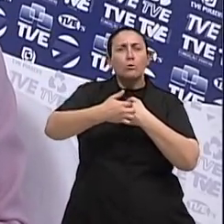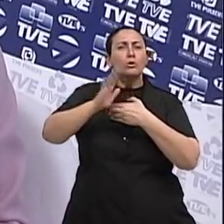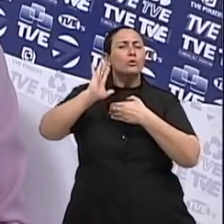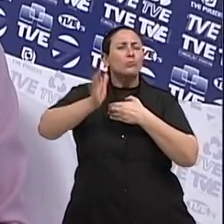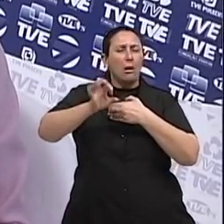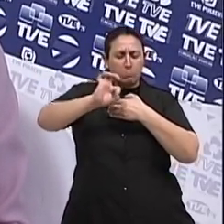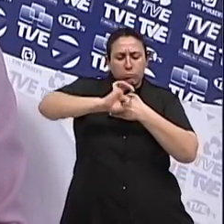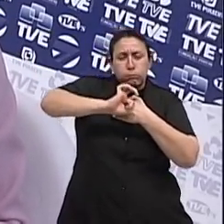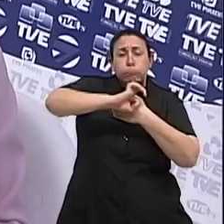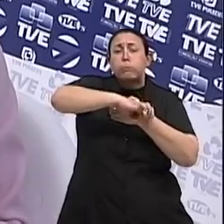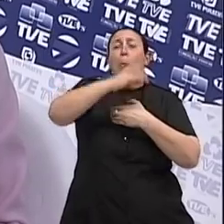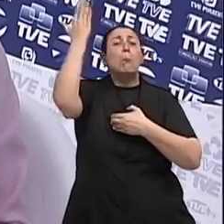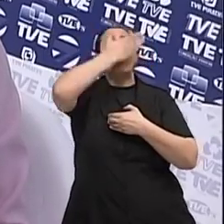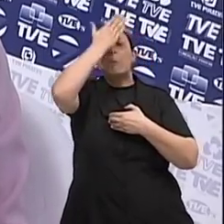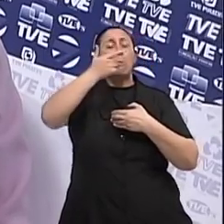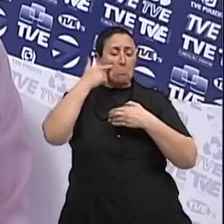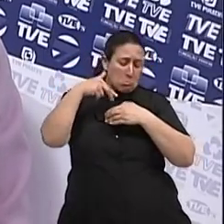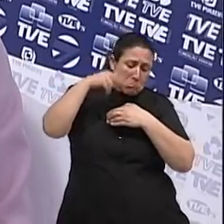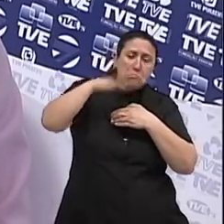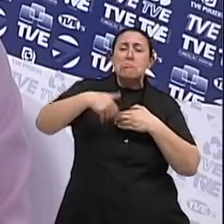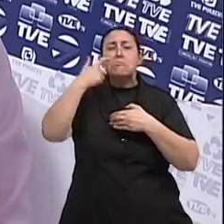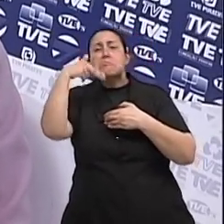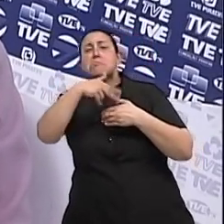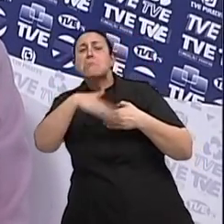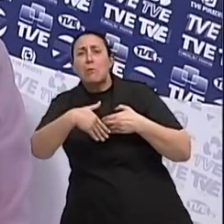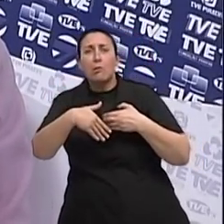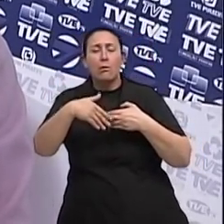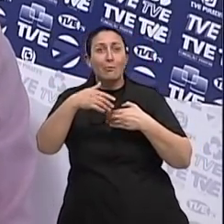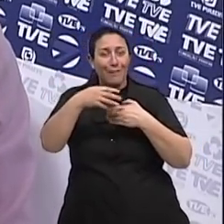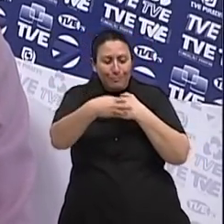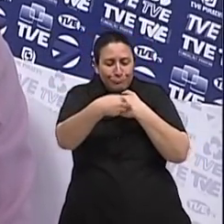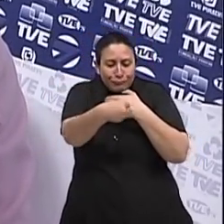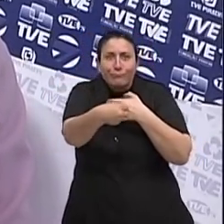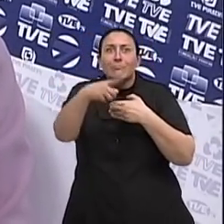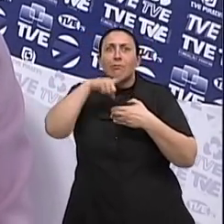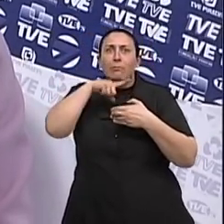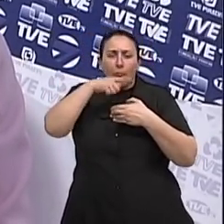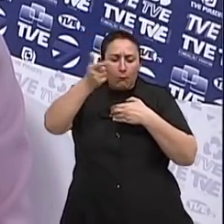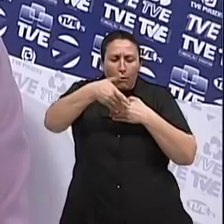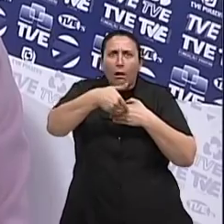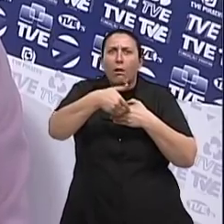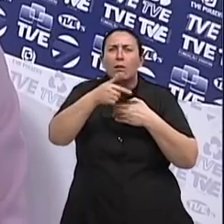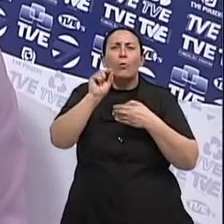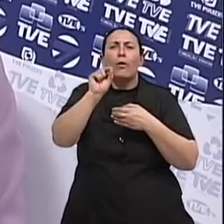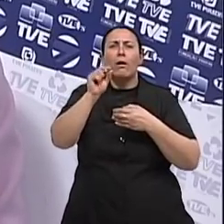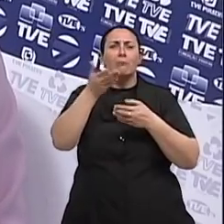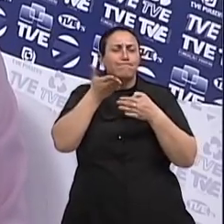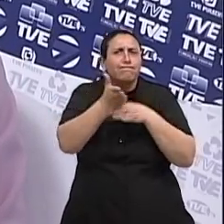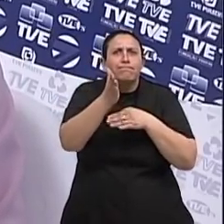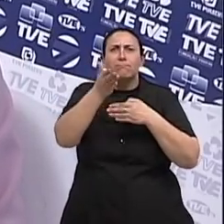ele tem um caroço atrás do bico do mamilo. Ele tem uma ferida no mamilo. E aquilo vai passando